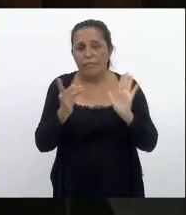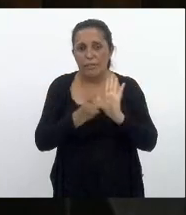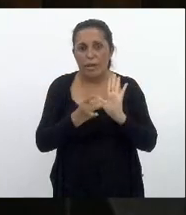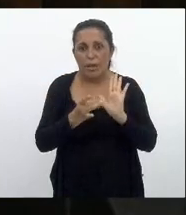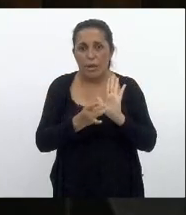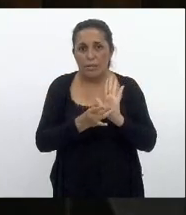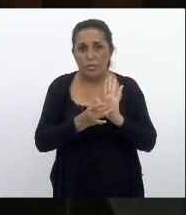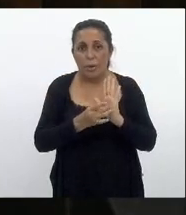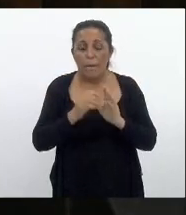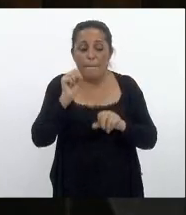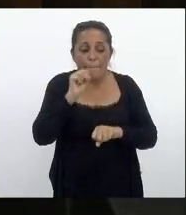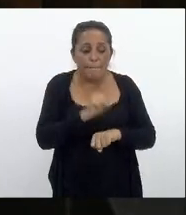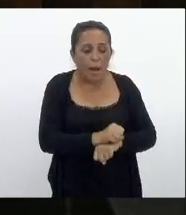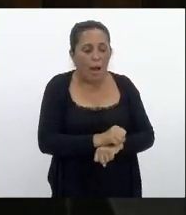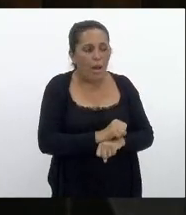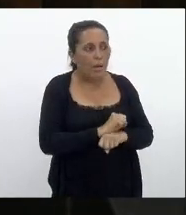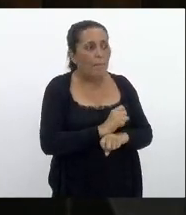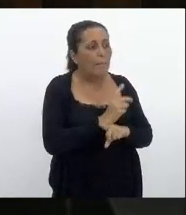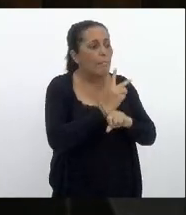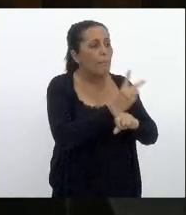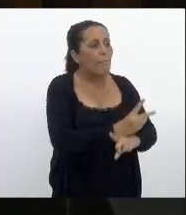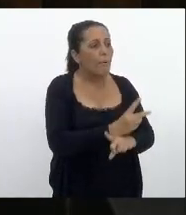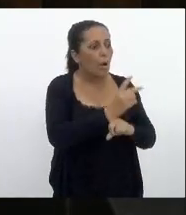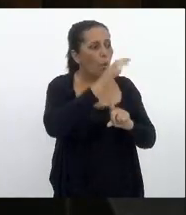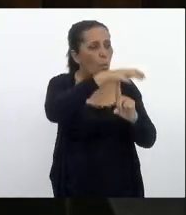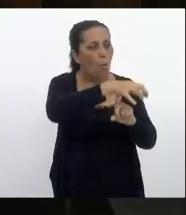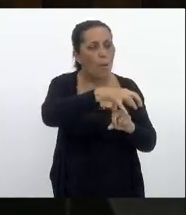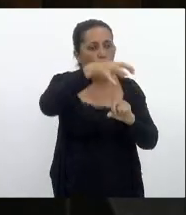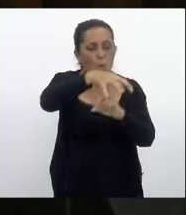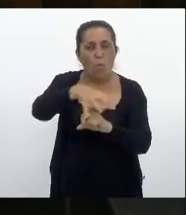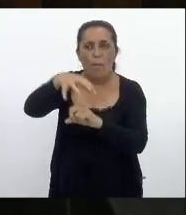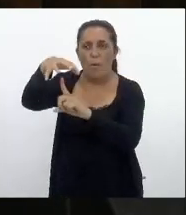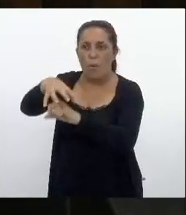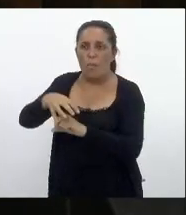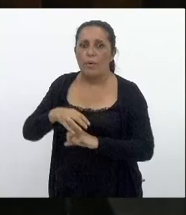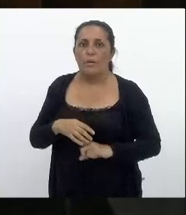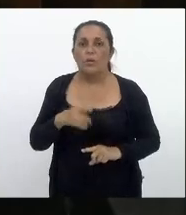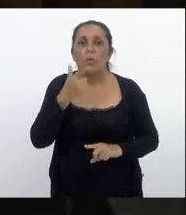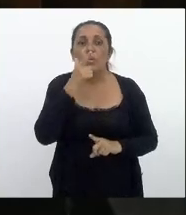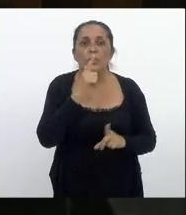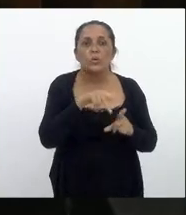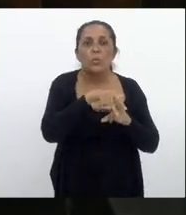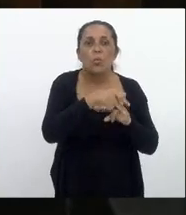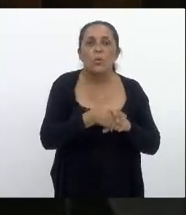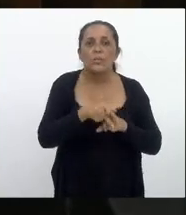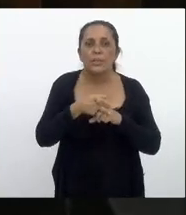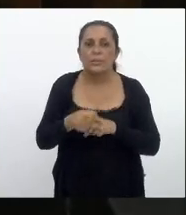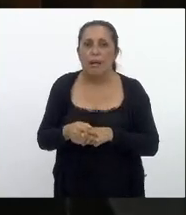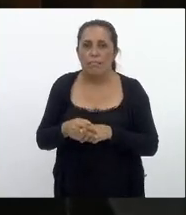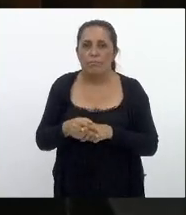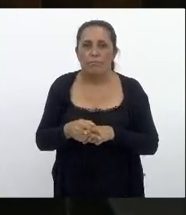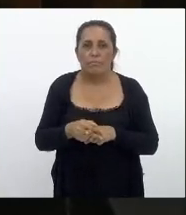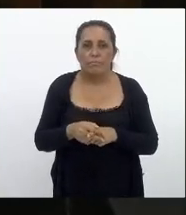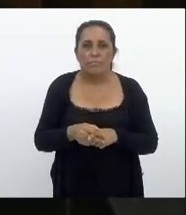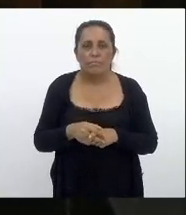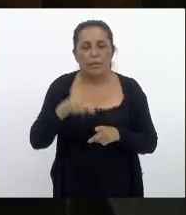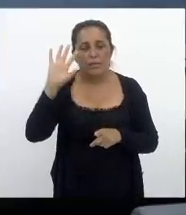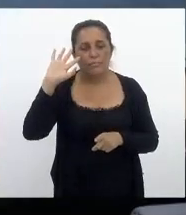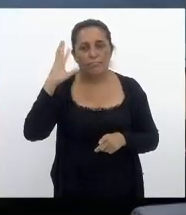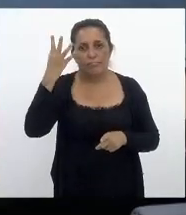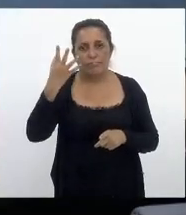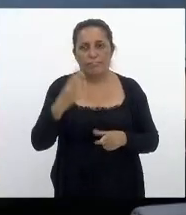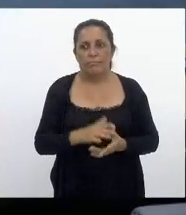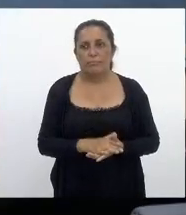hora da gente parar de procurar parar de procurar o culpado e arrumar e arrumar a solução muito obrigado presidente